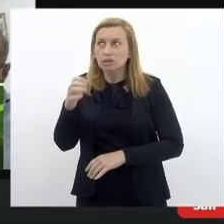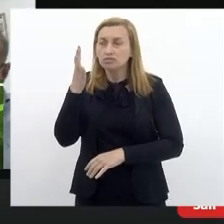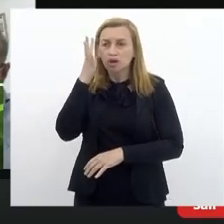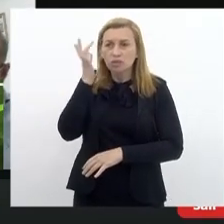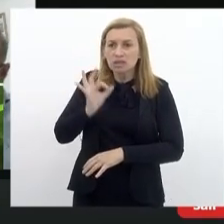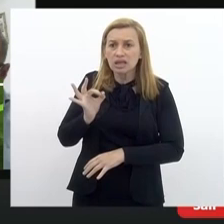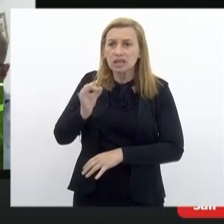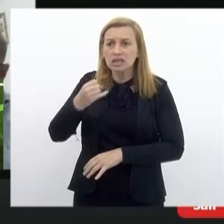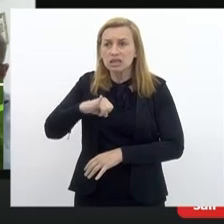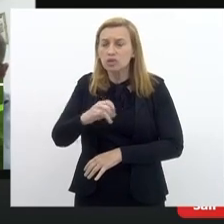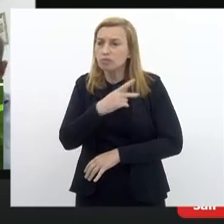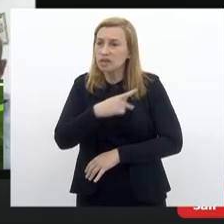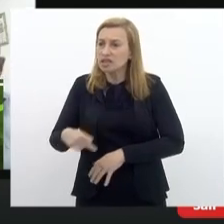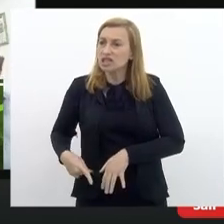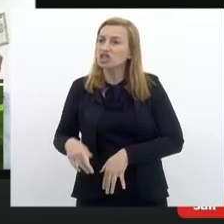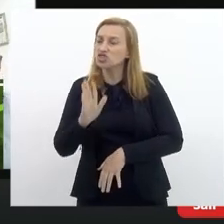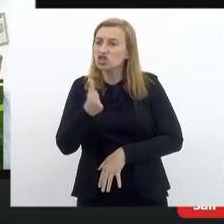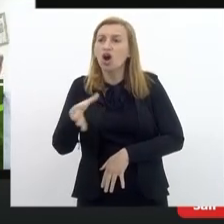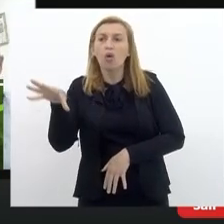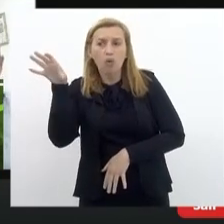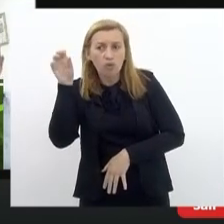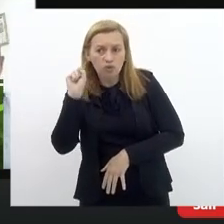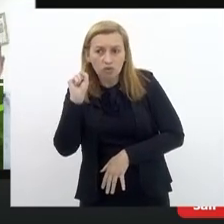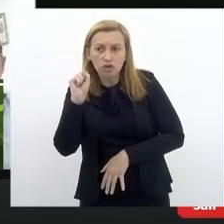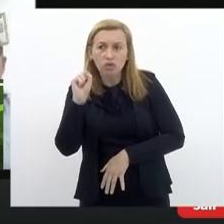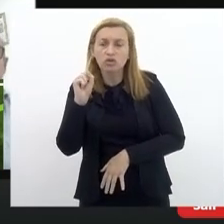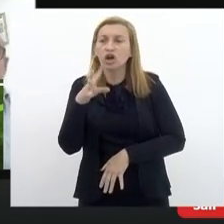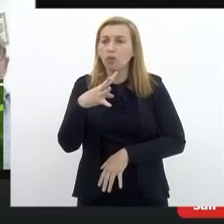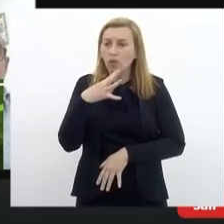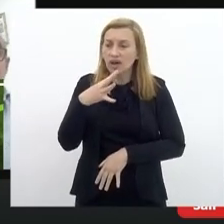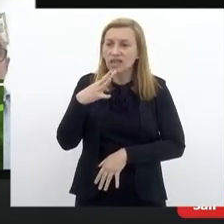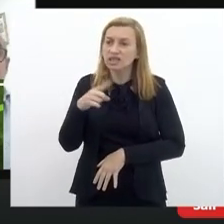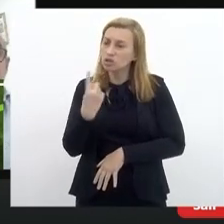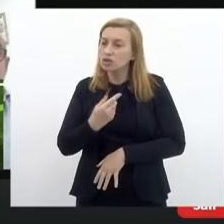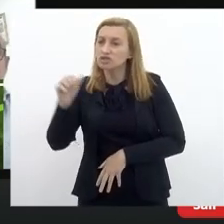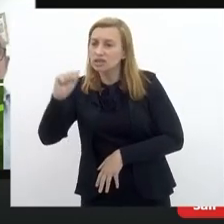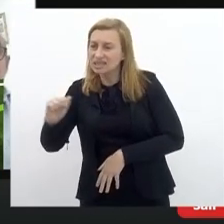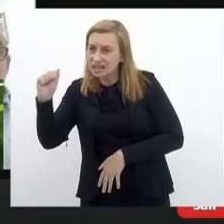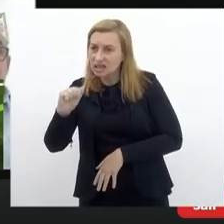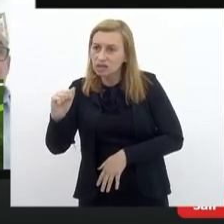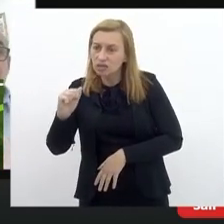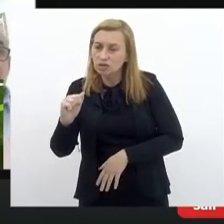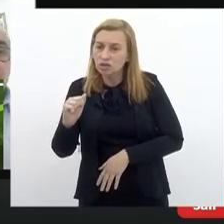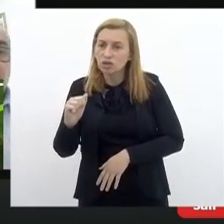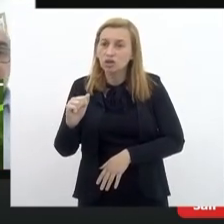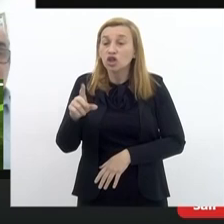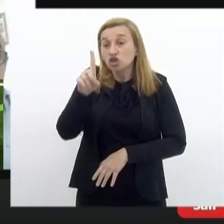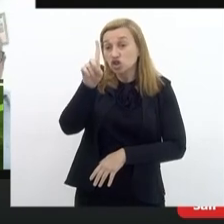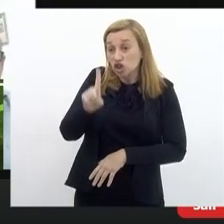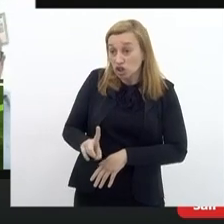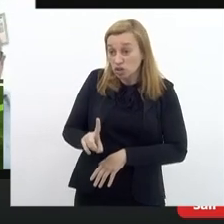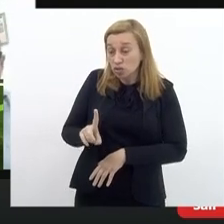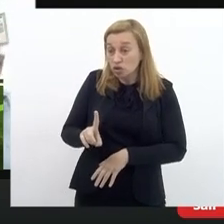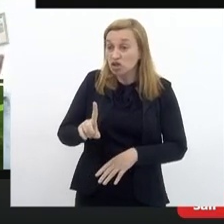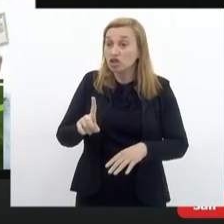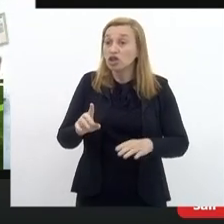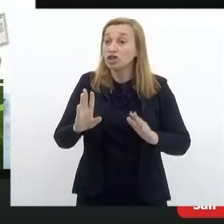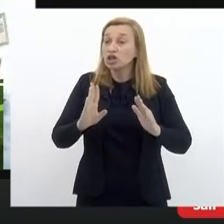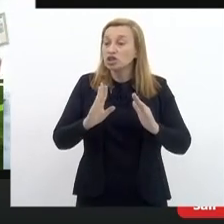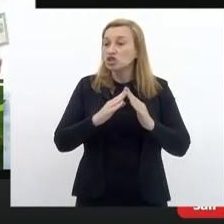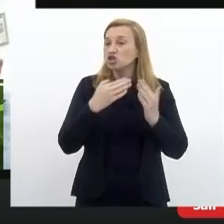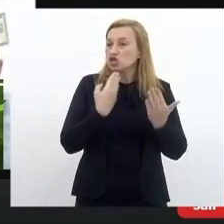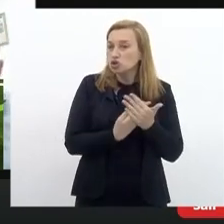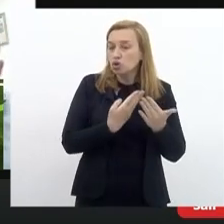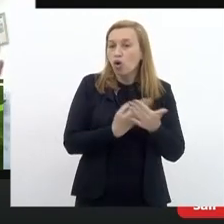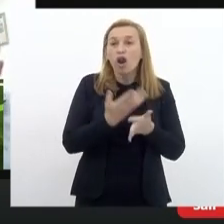se o presidente já ouviu falar da nossa associação, associação dos diretores de escola, e eu